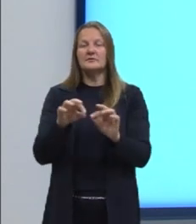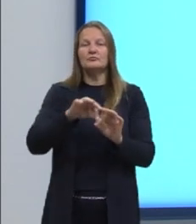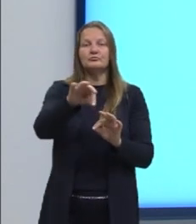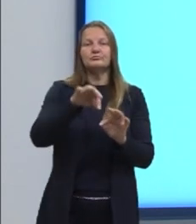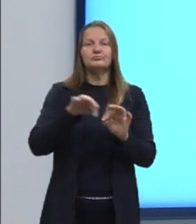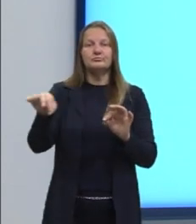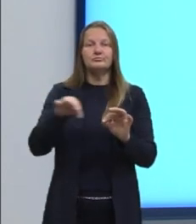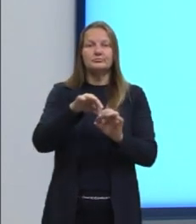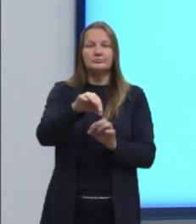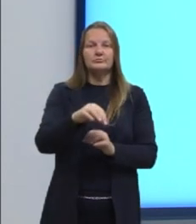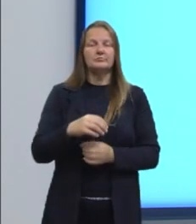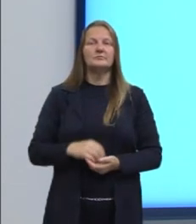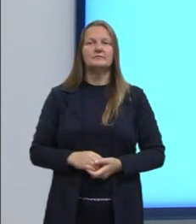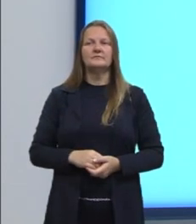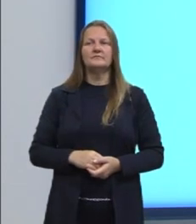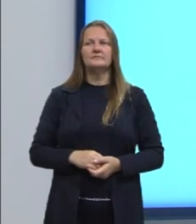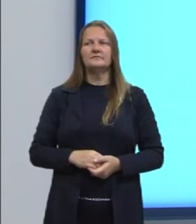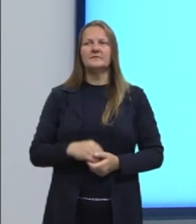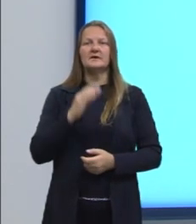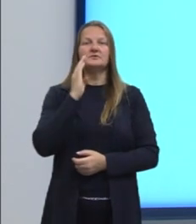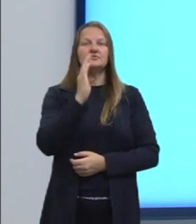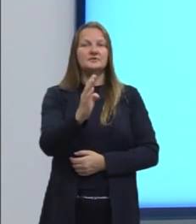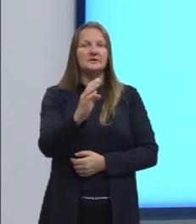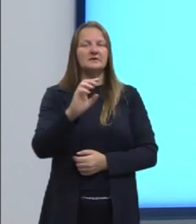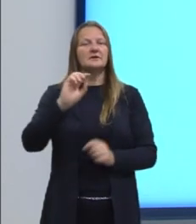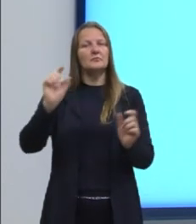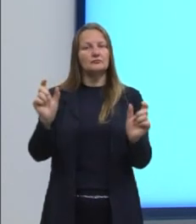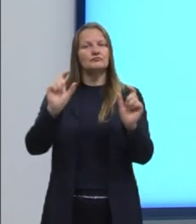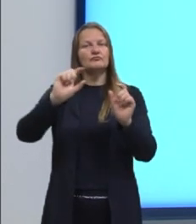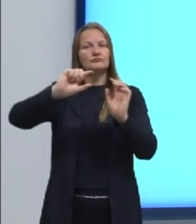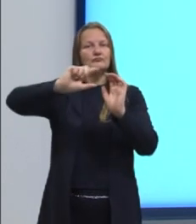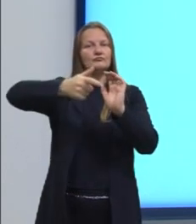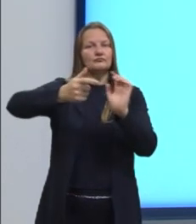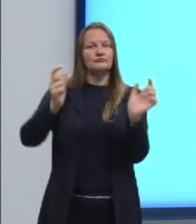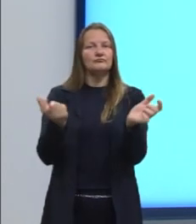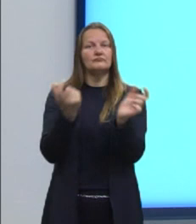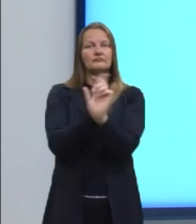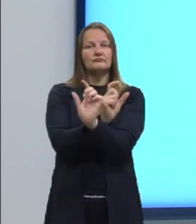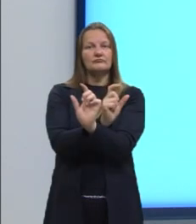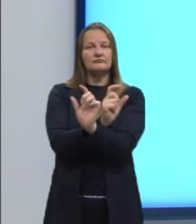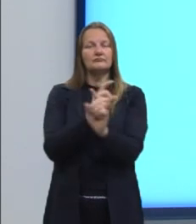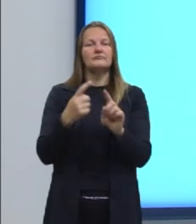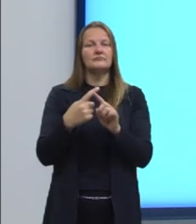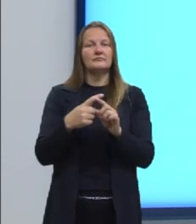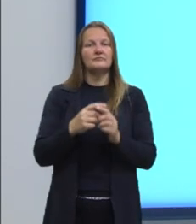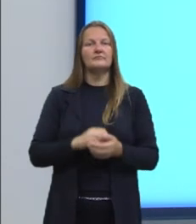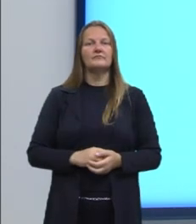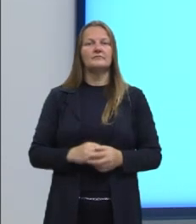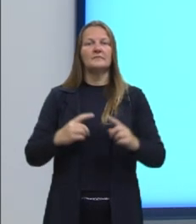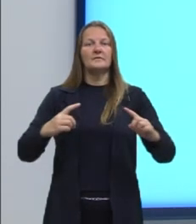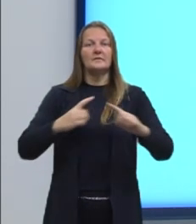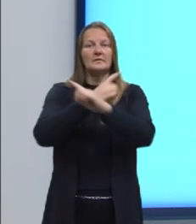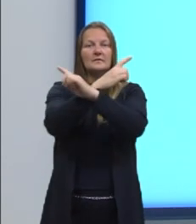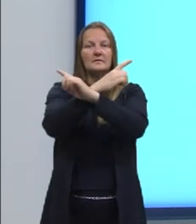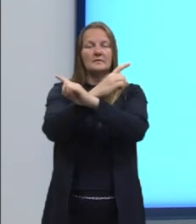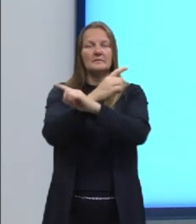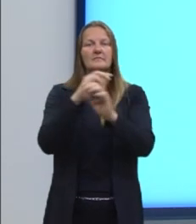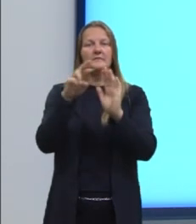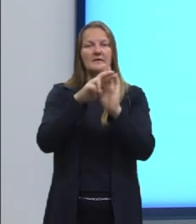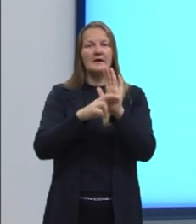inclusive as grandezas diretamente e inversamente proporcionais, que é nada mais que a regra de 3,